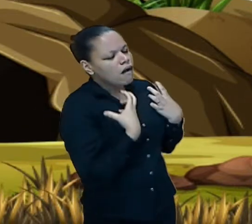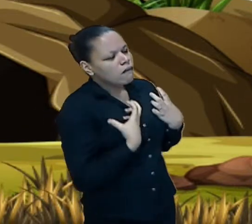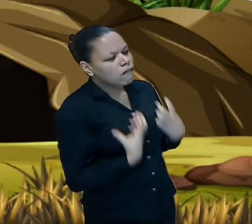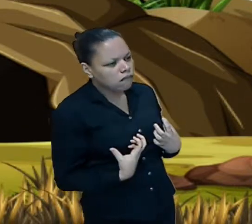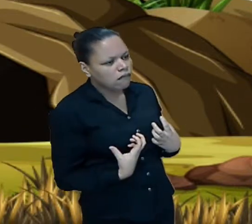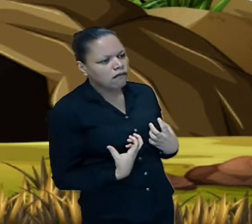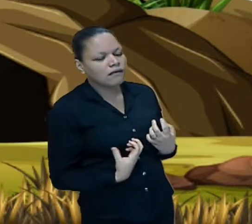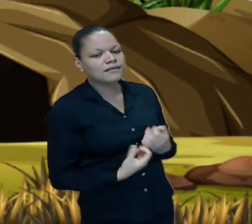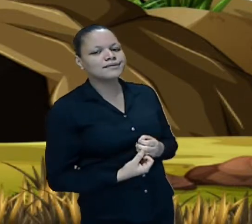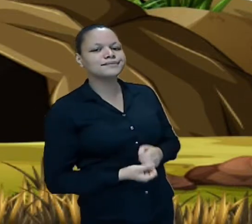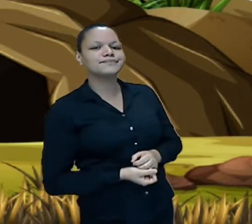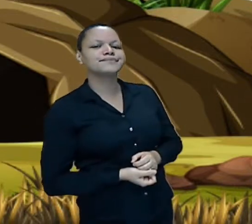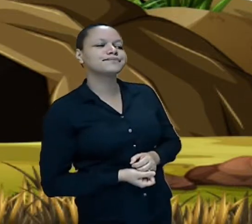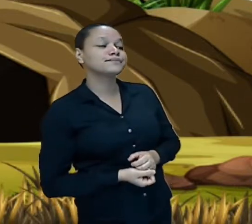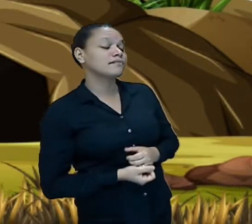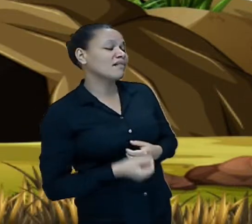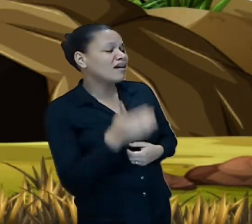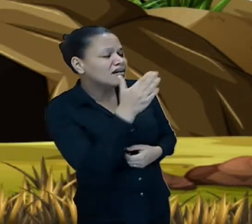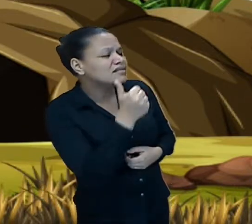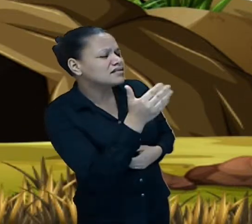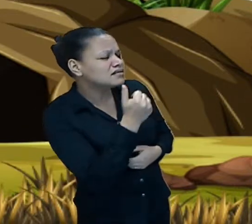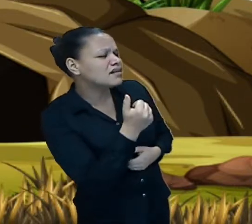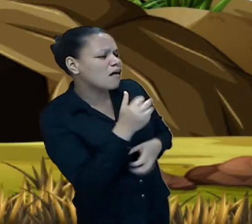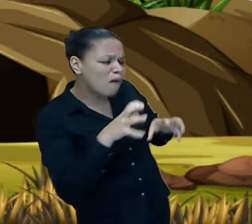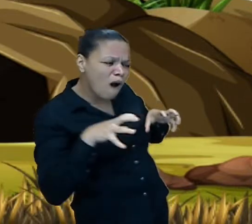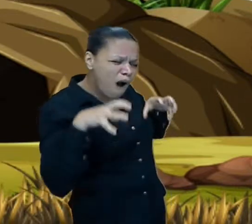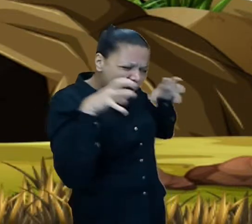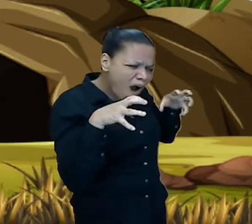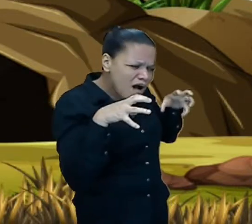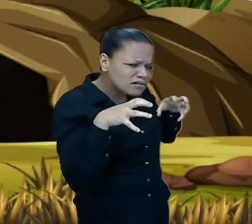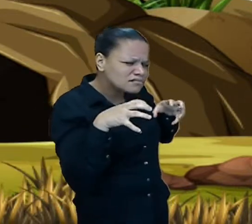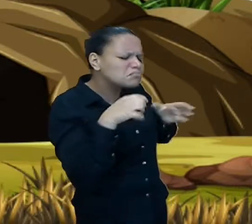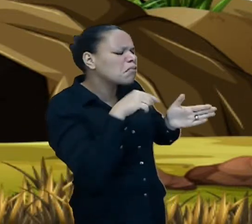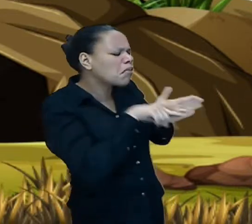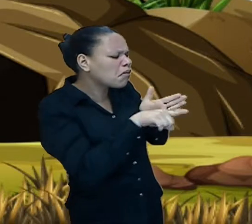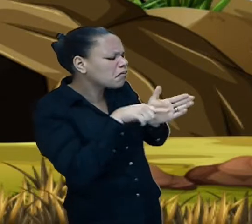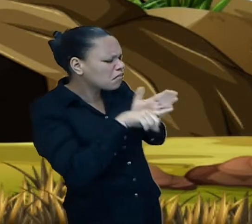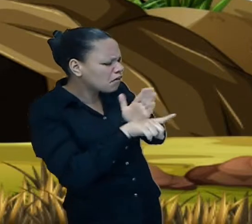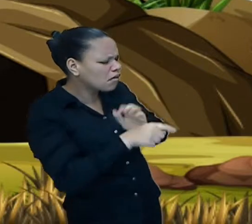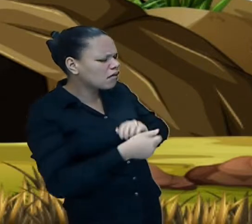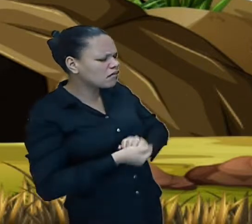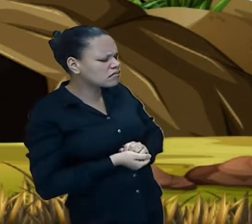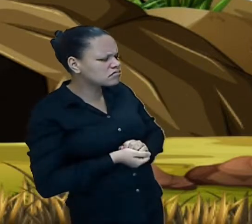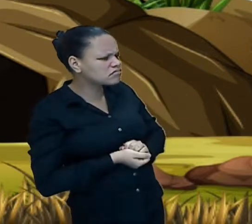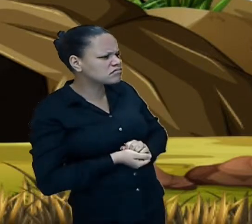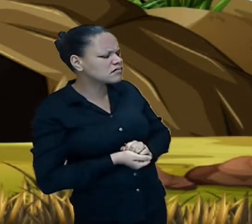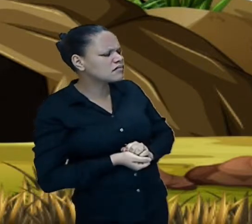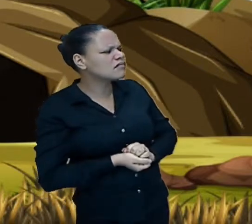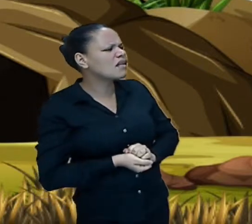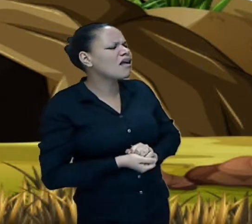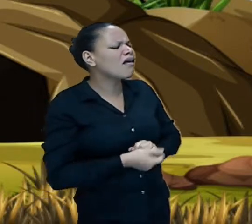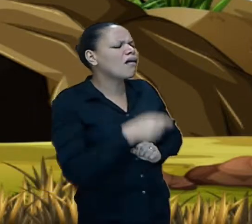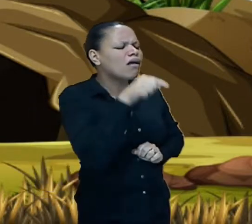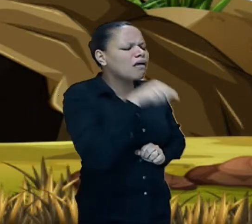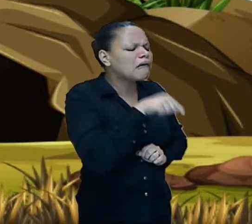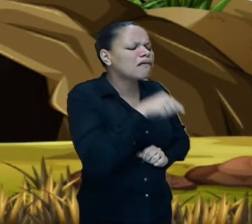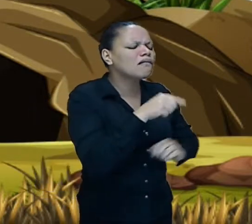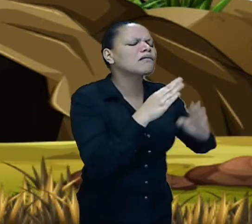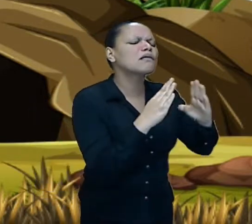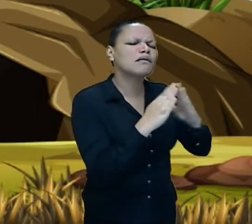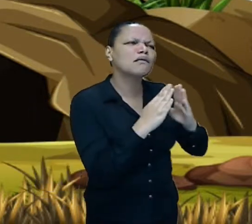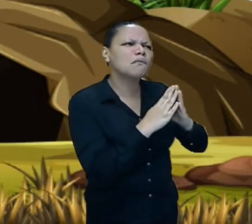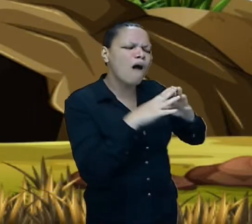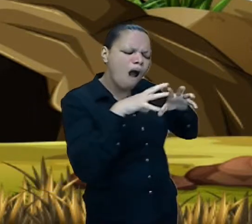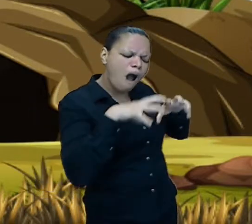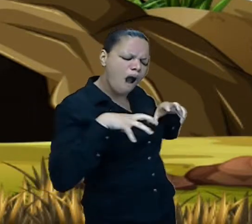Ele chamou o monstro e perguntou Por acaso, é aqui que mora um